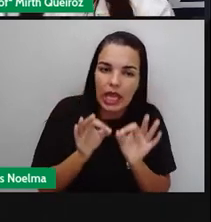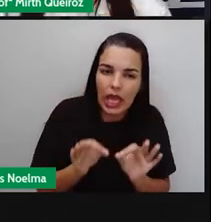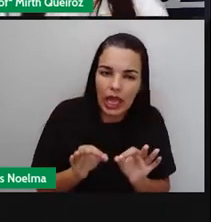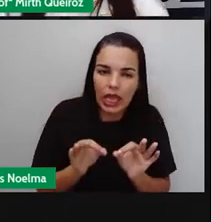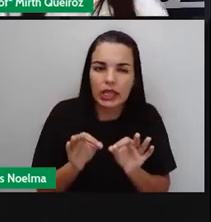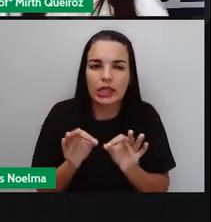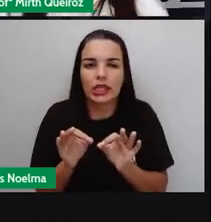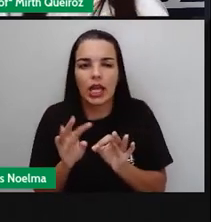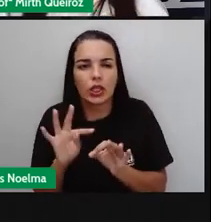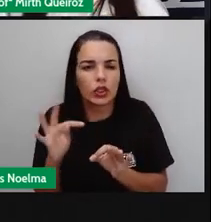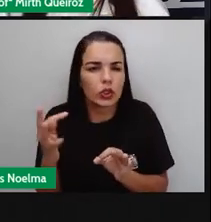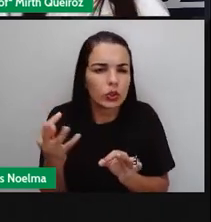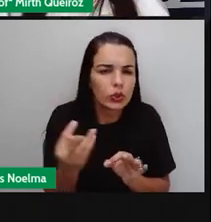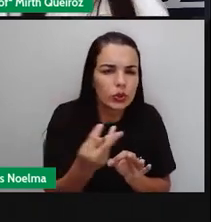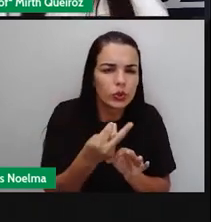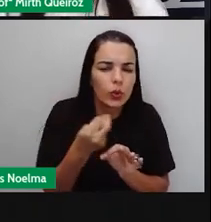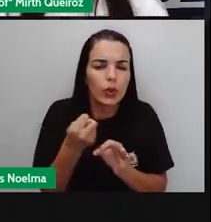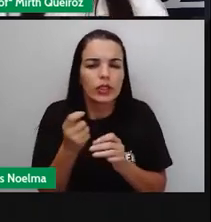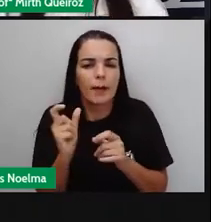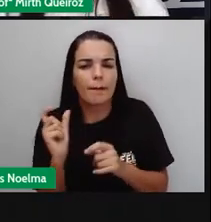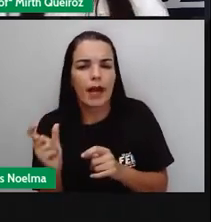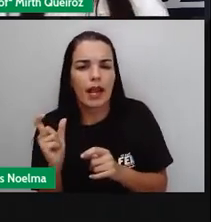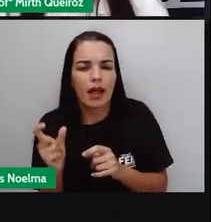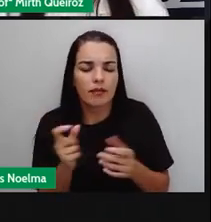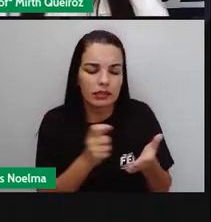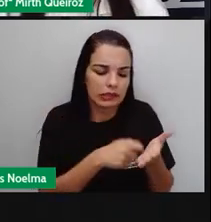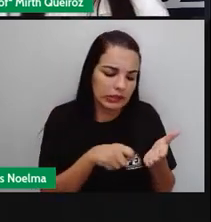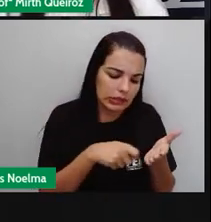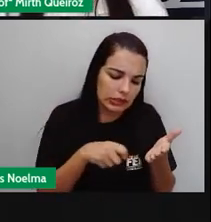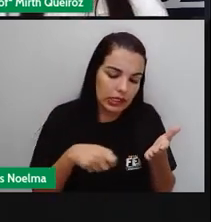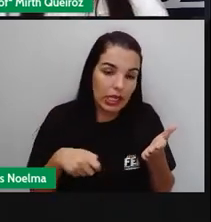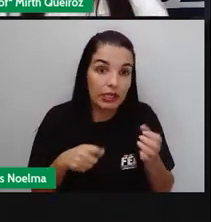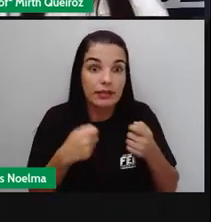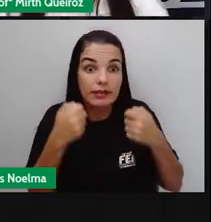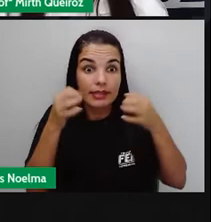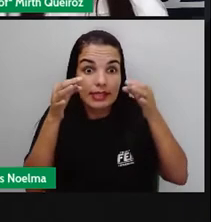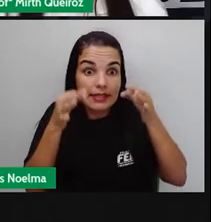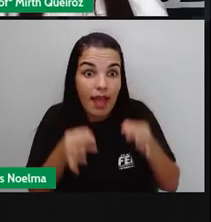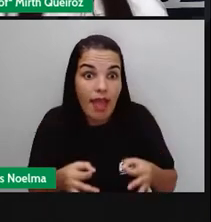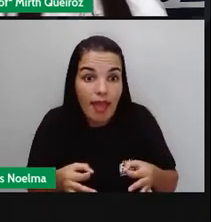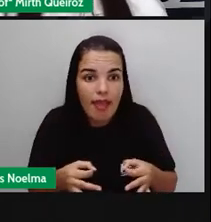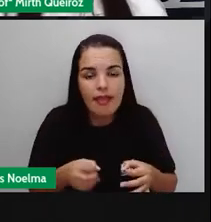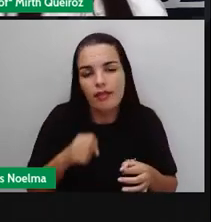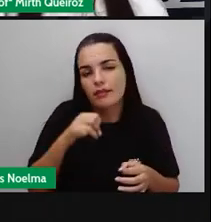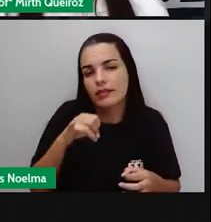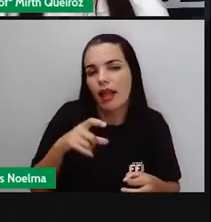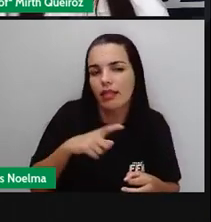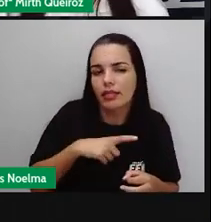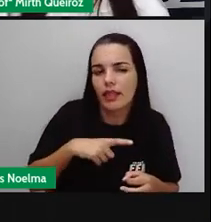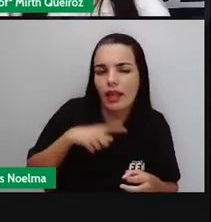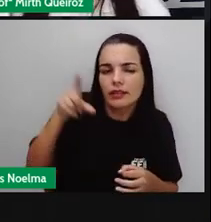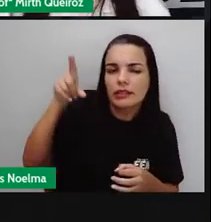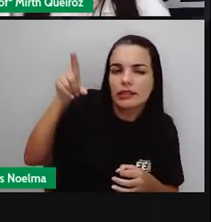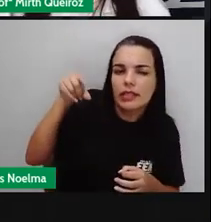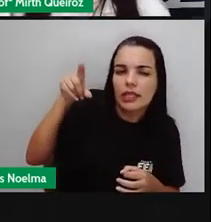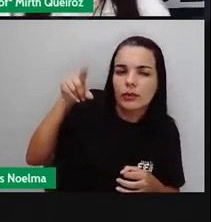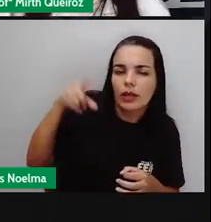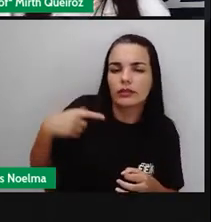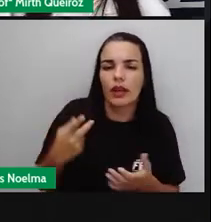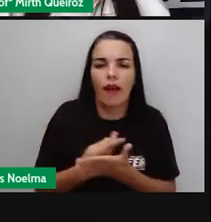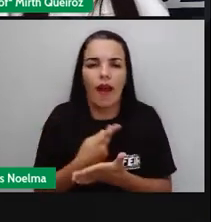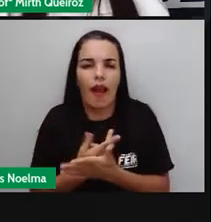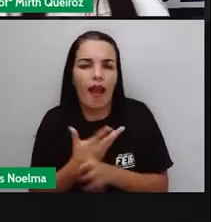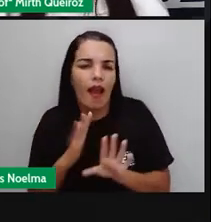Vocês escreveram todas as palavras de forma correta? Será assim, não há um erro ali de acentuação? Um erro entre